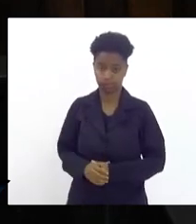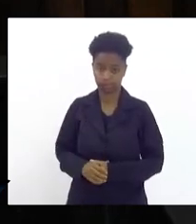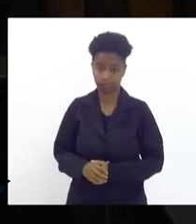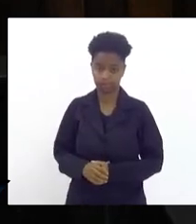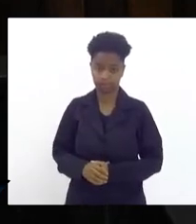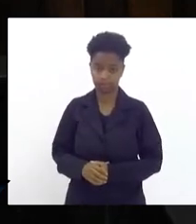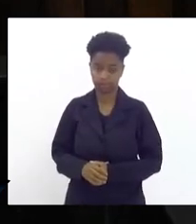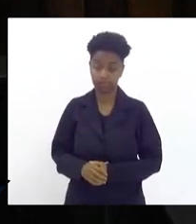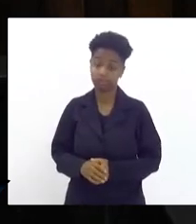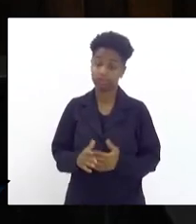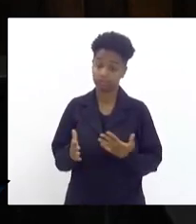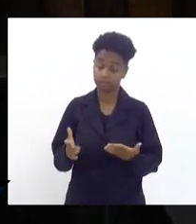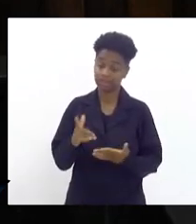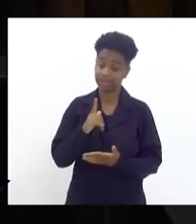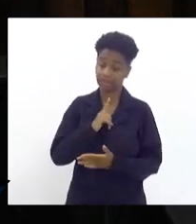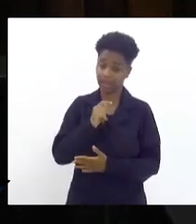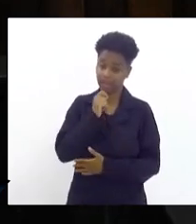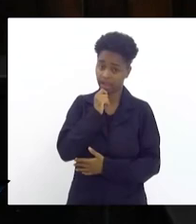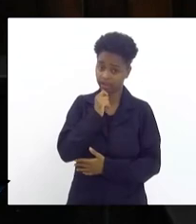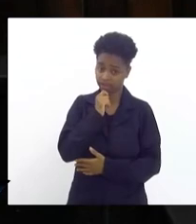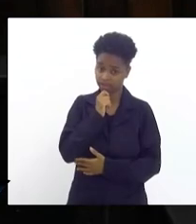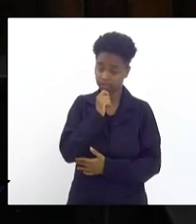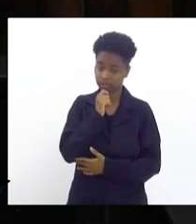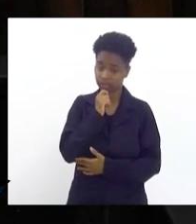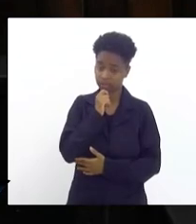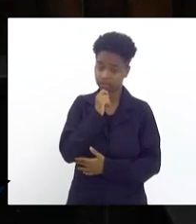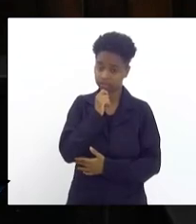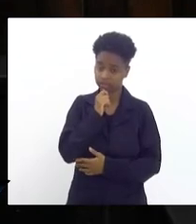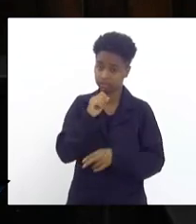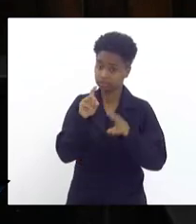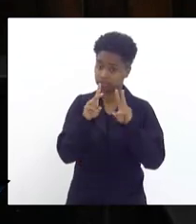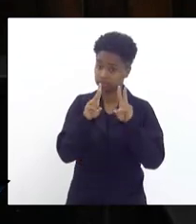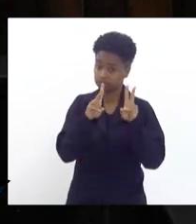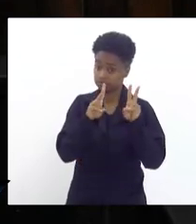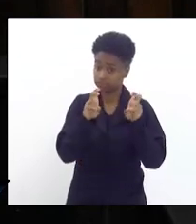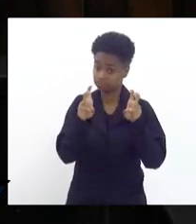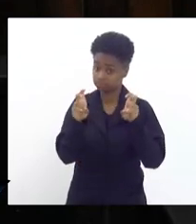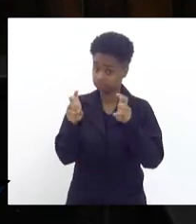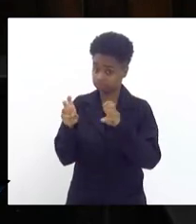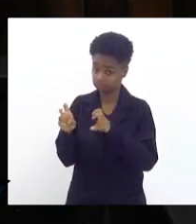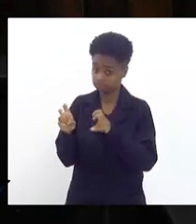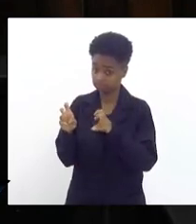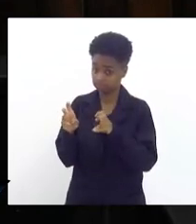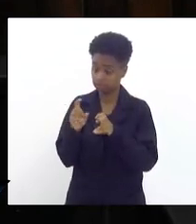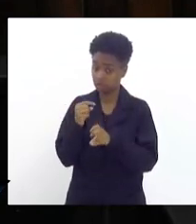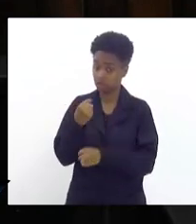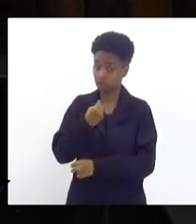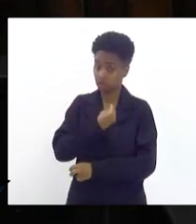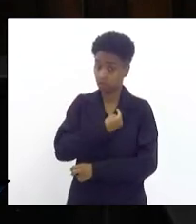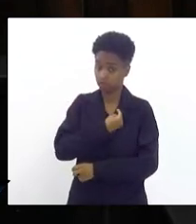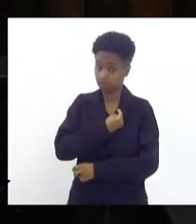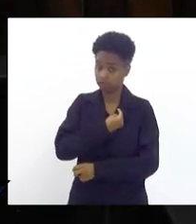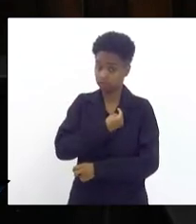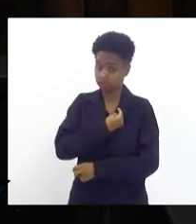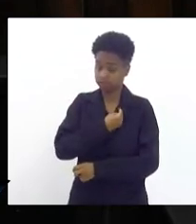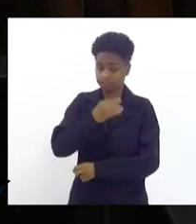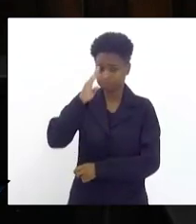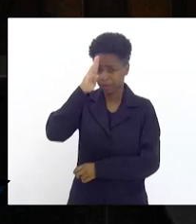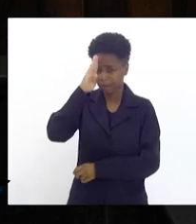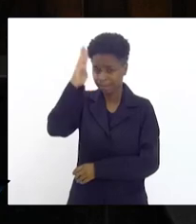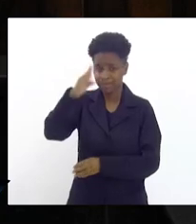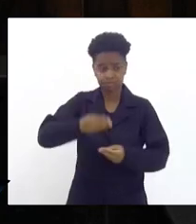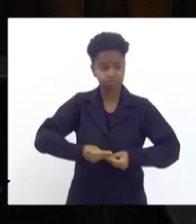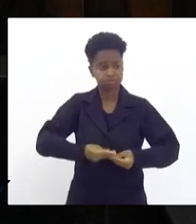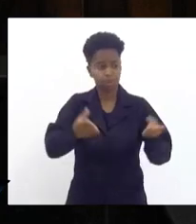Ainda tem, senhor presidente, a questão que nós somos o maior exportador de